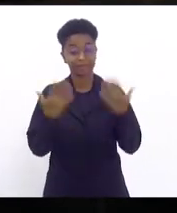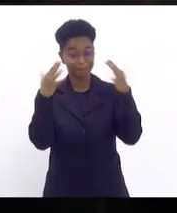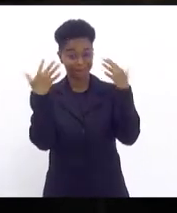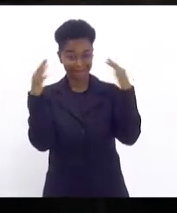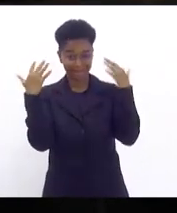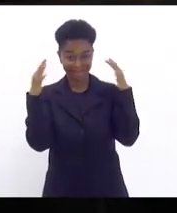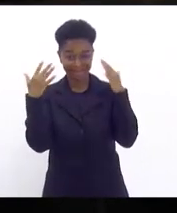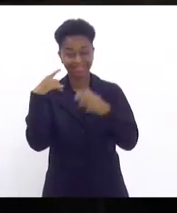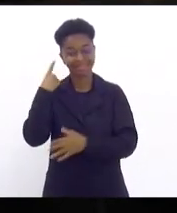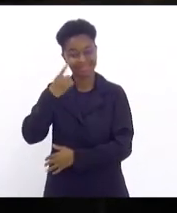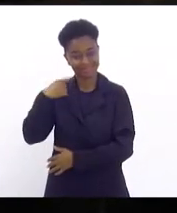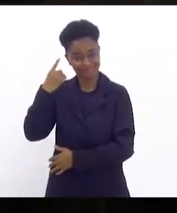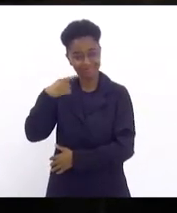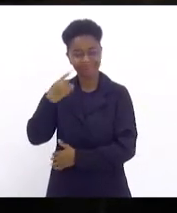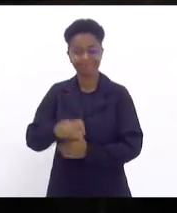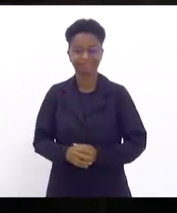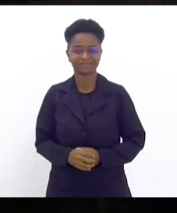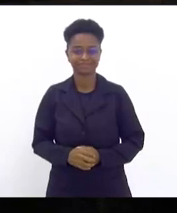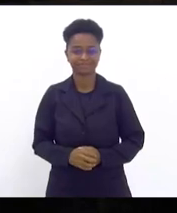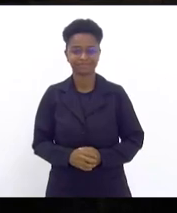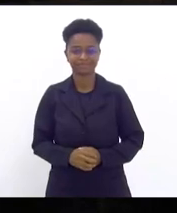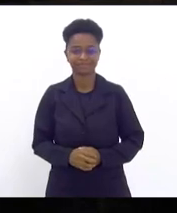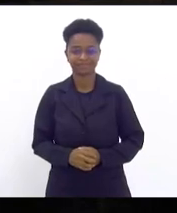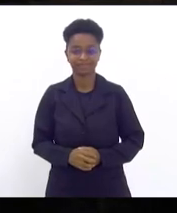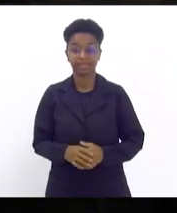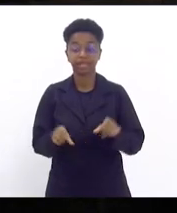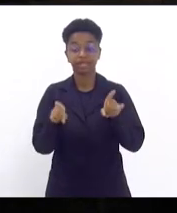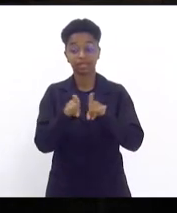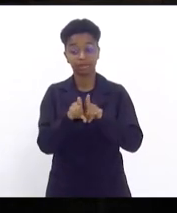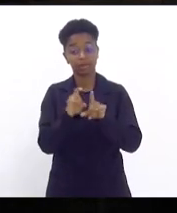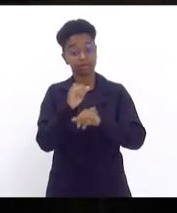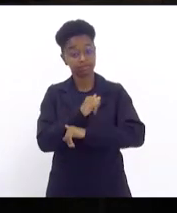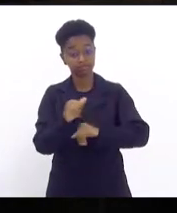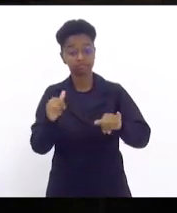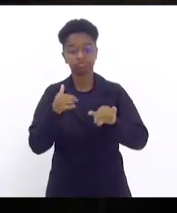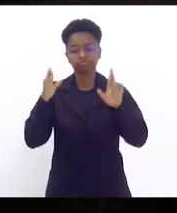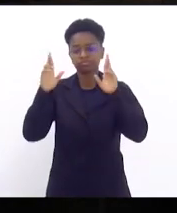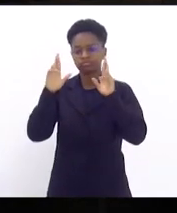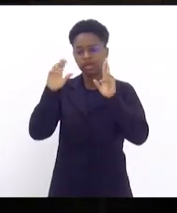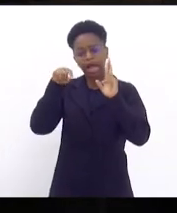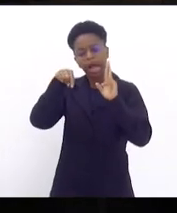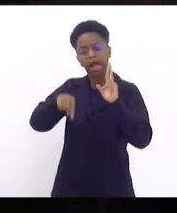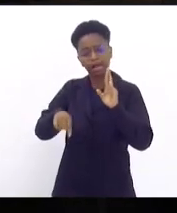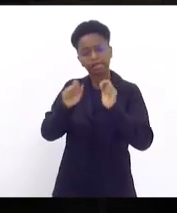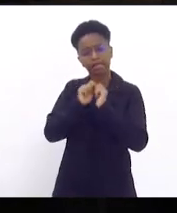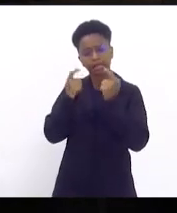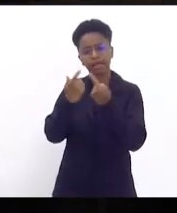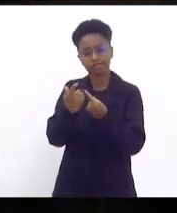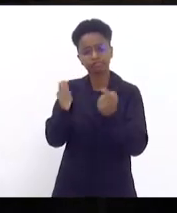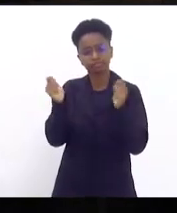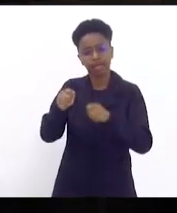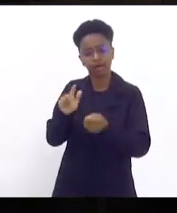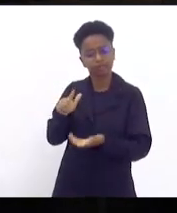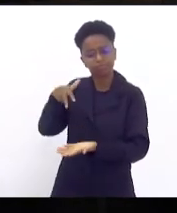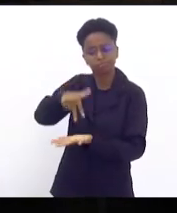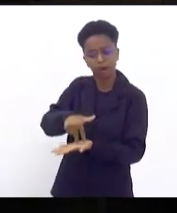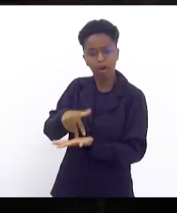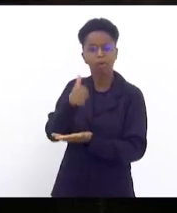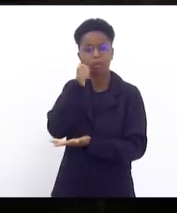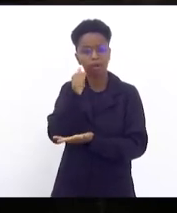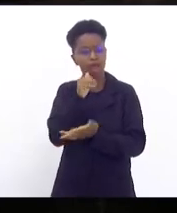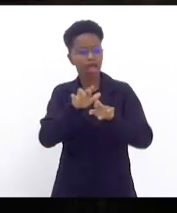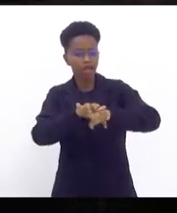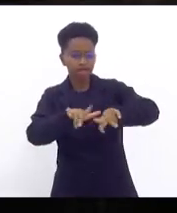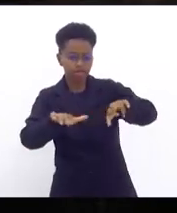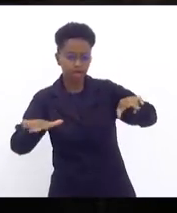parabéns, deputada, e dizer que torto para que esse parlamento seja mais nosso, de mulheres diversas,